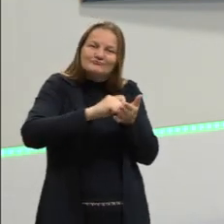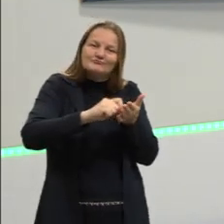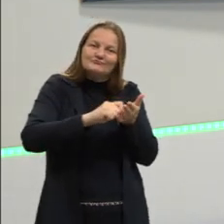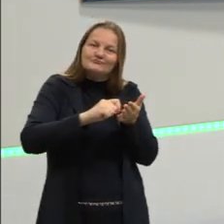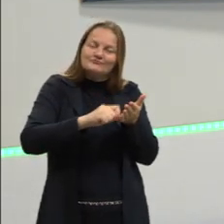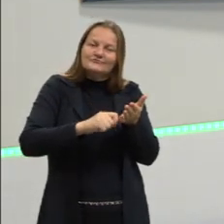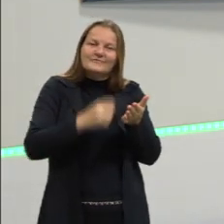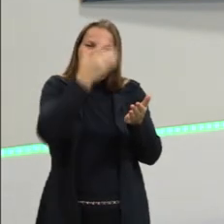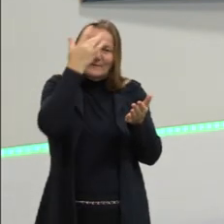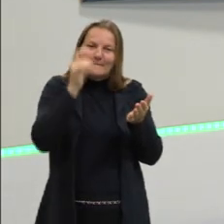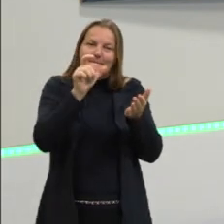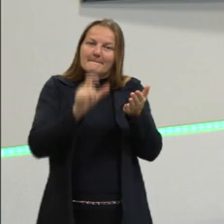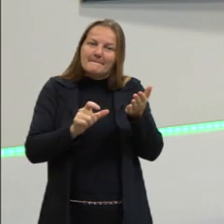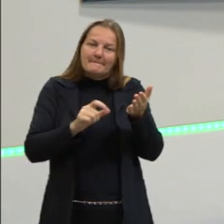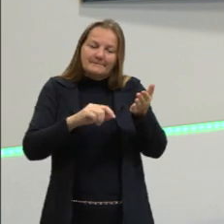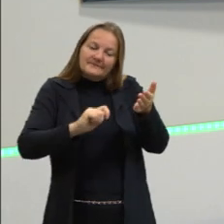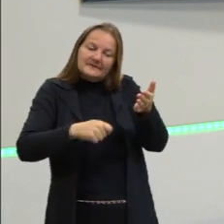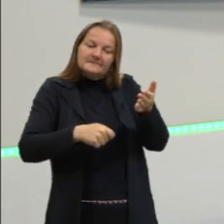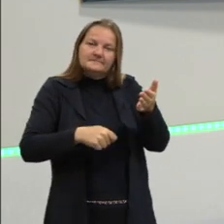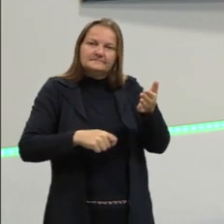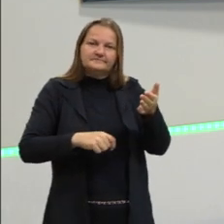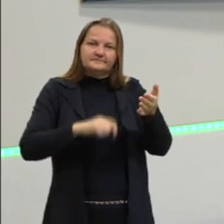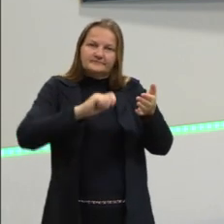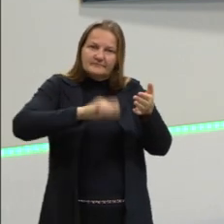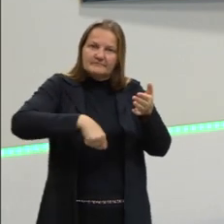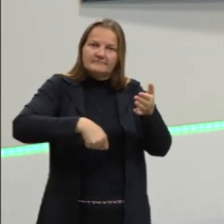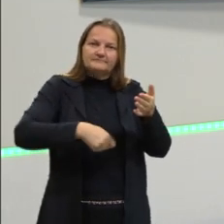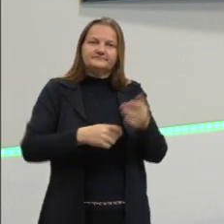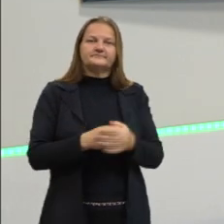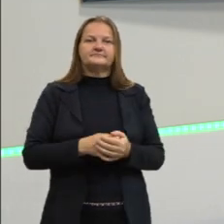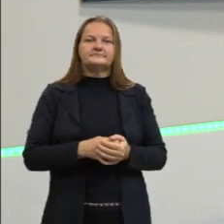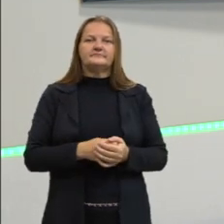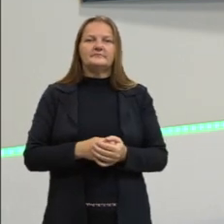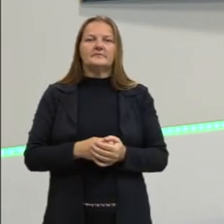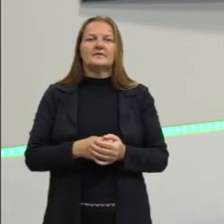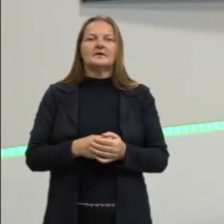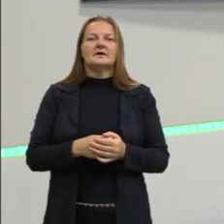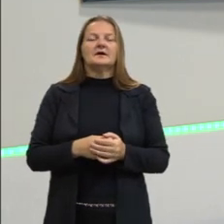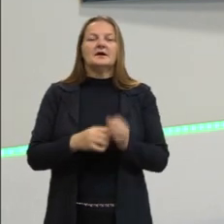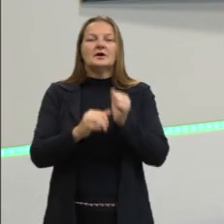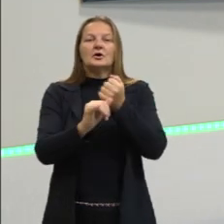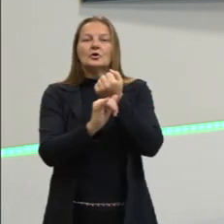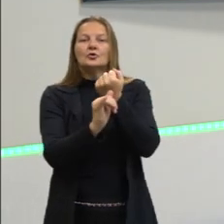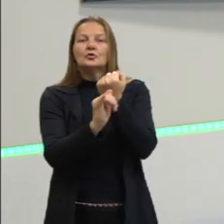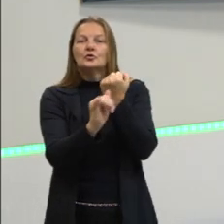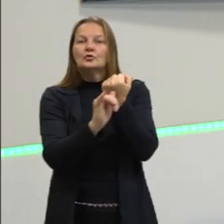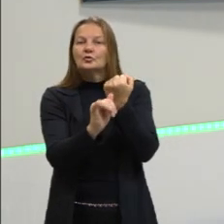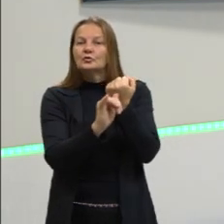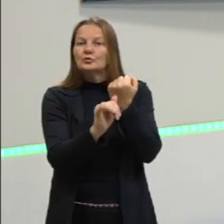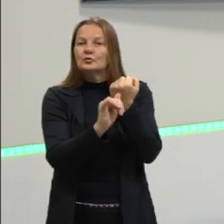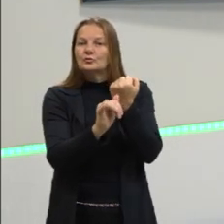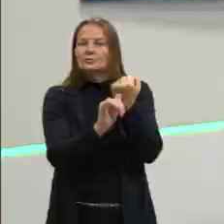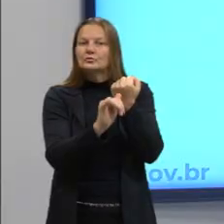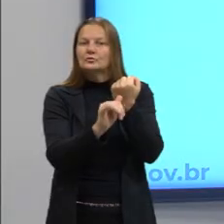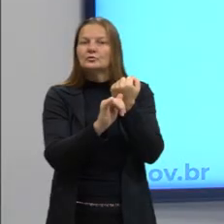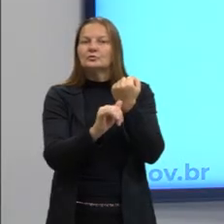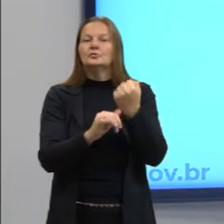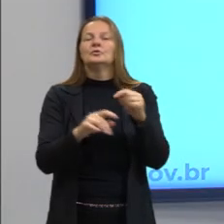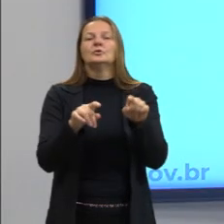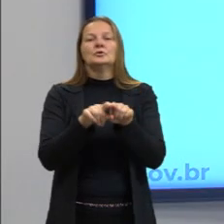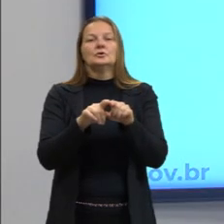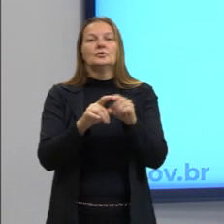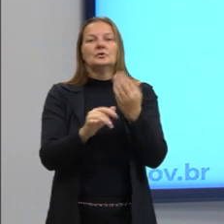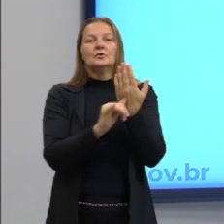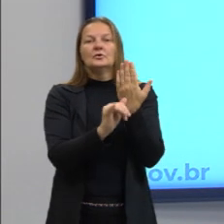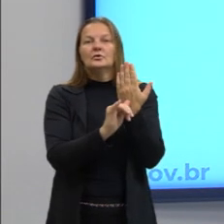crítica pode ser dentro de opinião ou texto híbrido. La crónica, lo mismo va a ocurrir, vai acontecer a mesma coisa